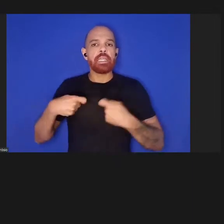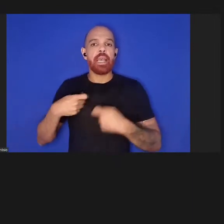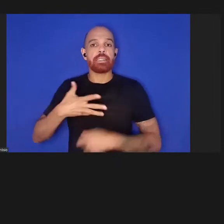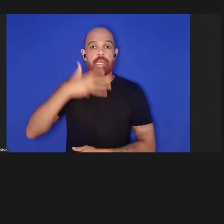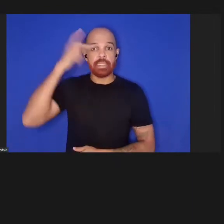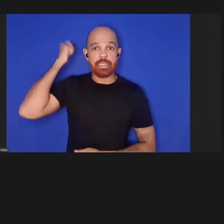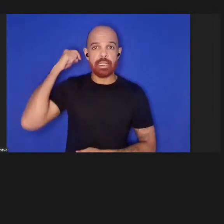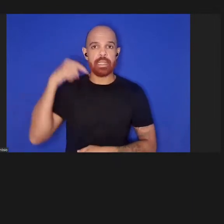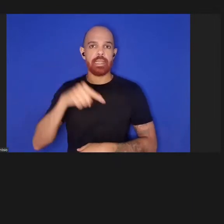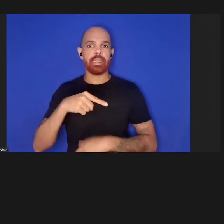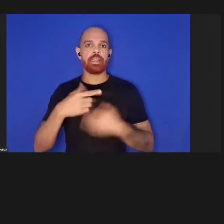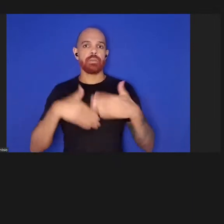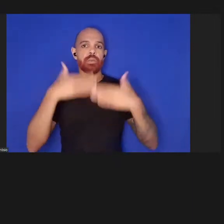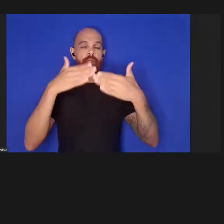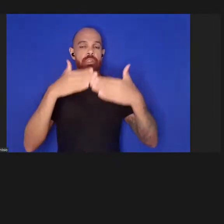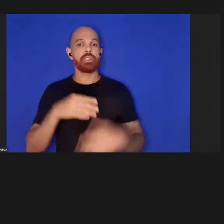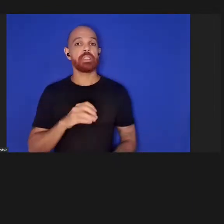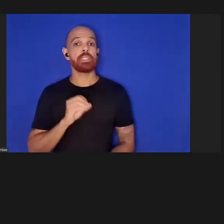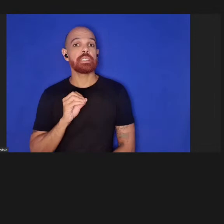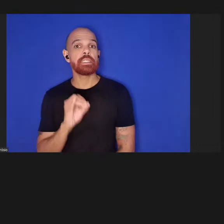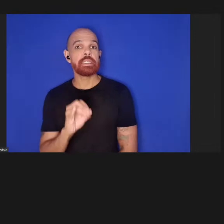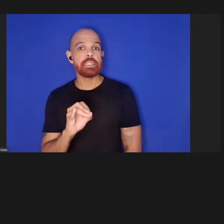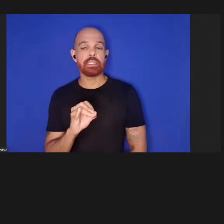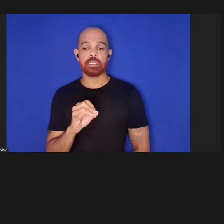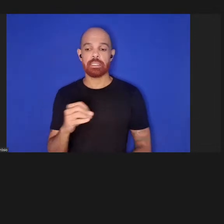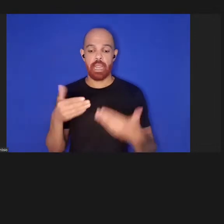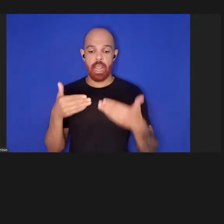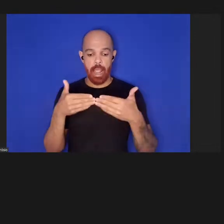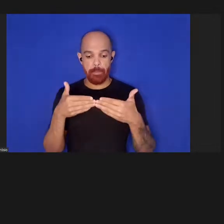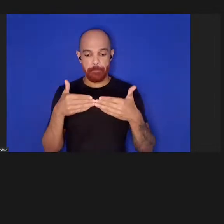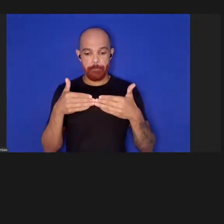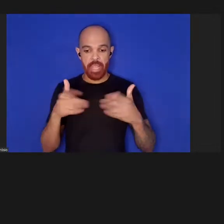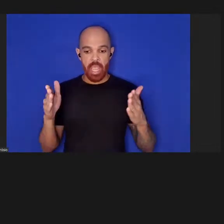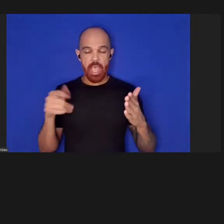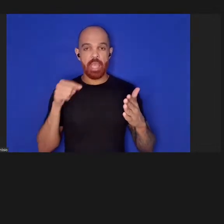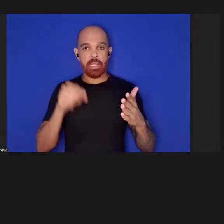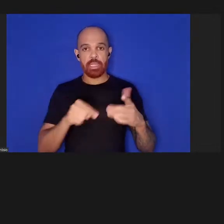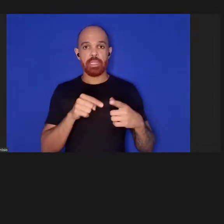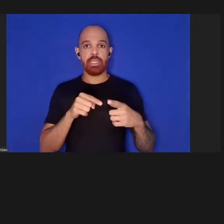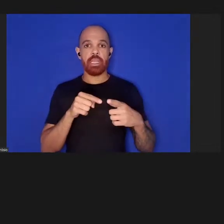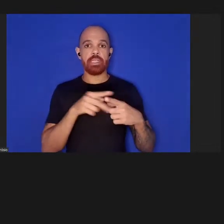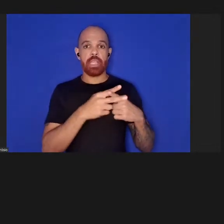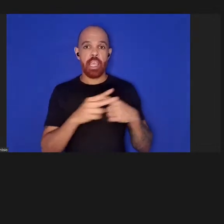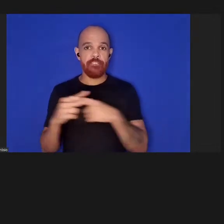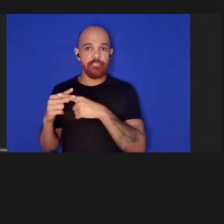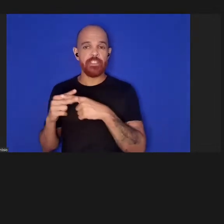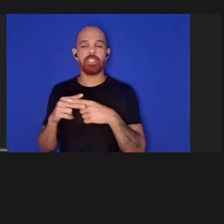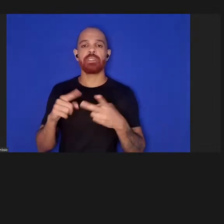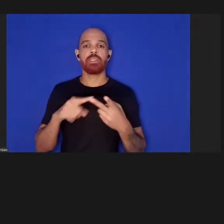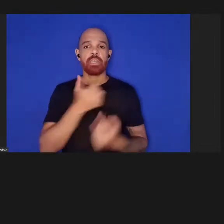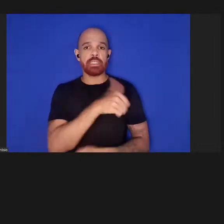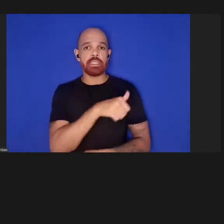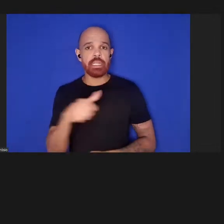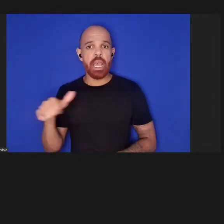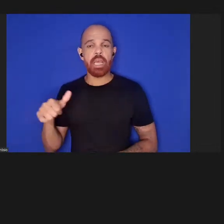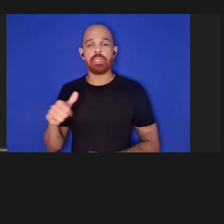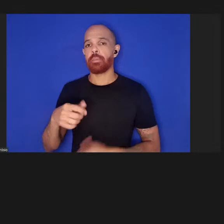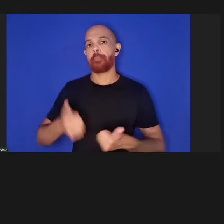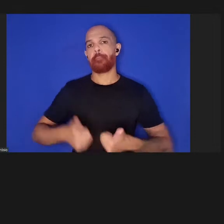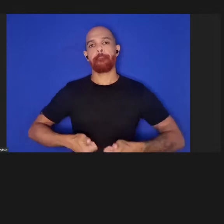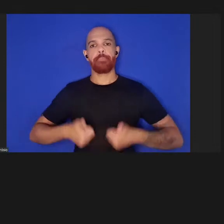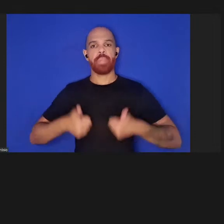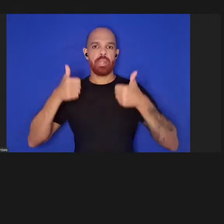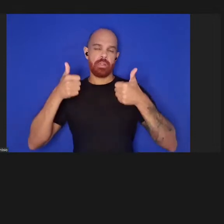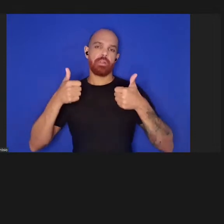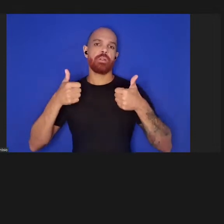então quanto mais aberta for essa revisão essa análise melhor o